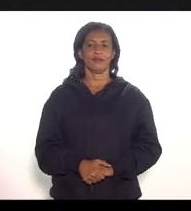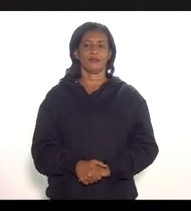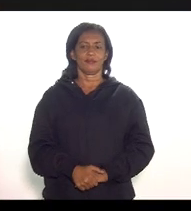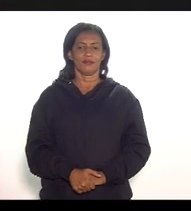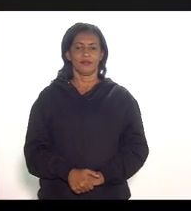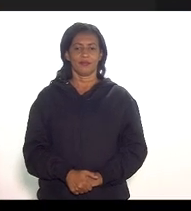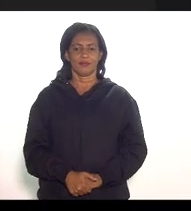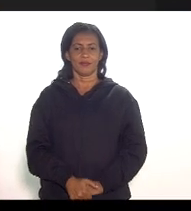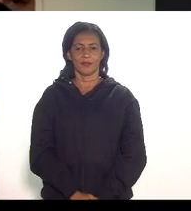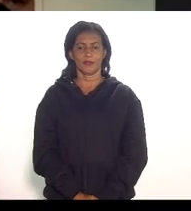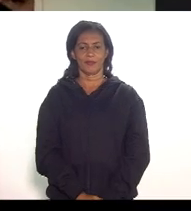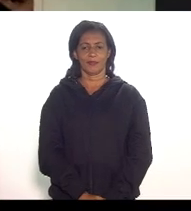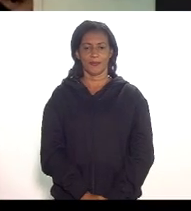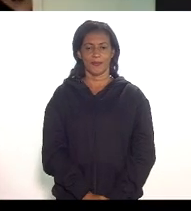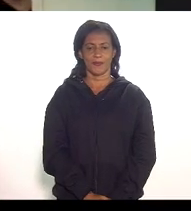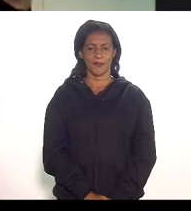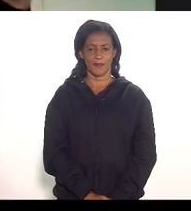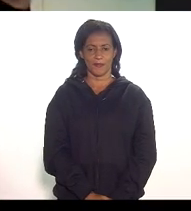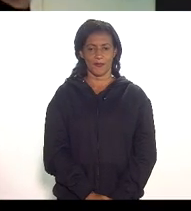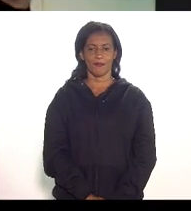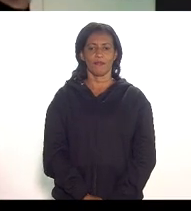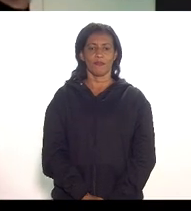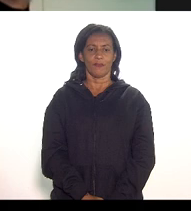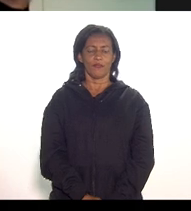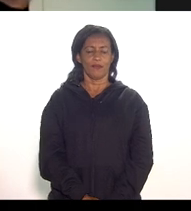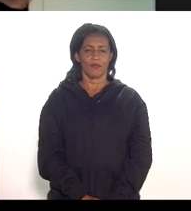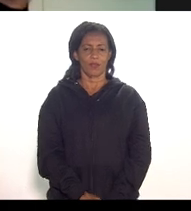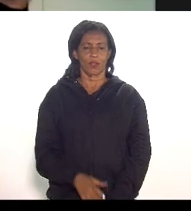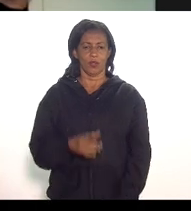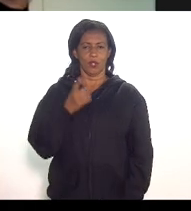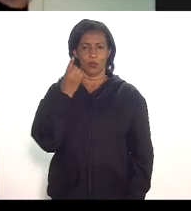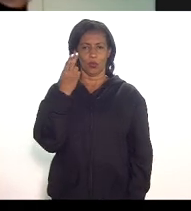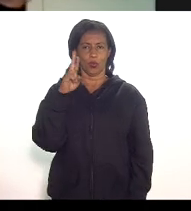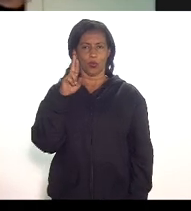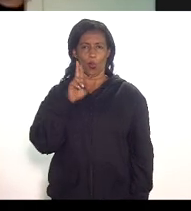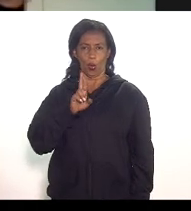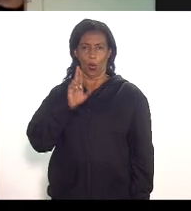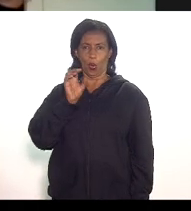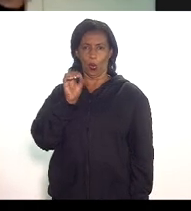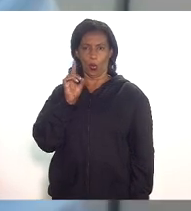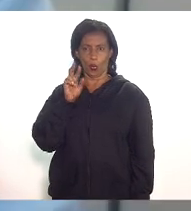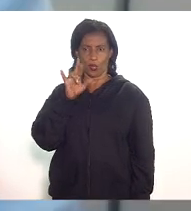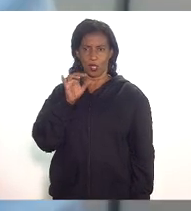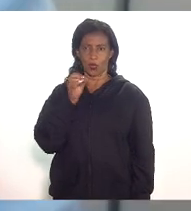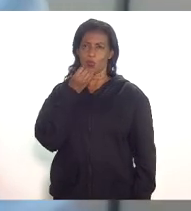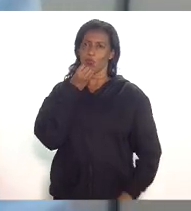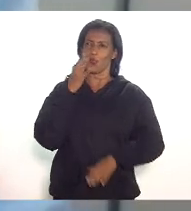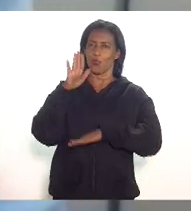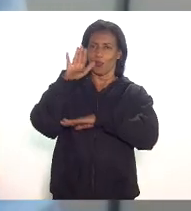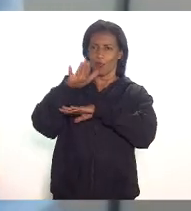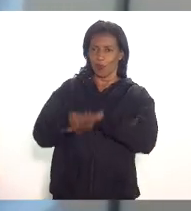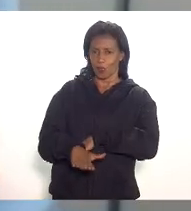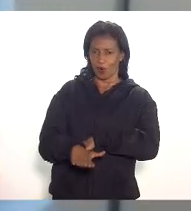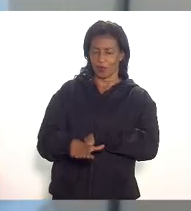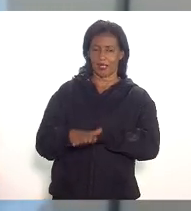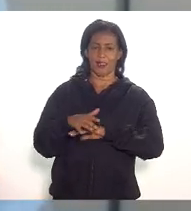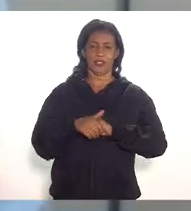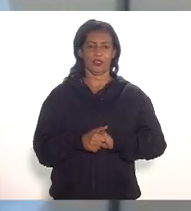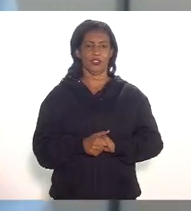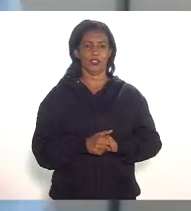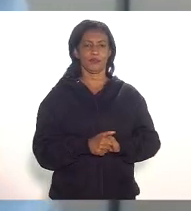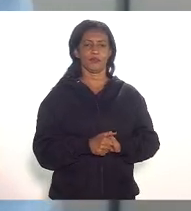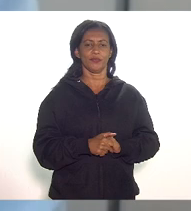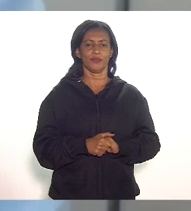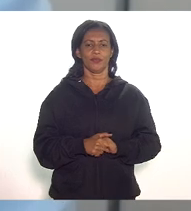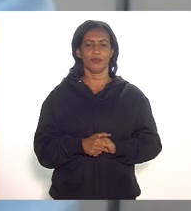obrigado doutor Celso Matos doutor Rodrigo Barreto Boa tarde deputado o PL 3995 como